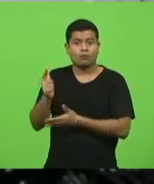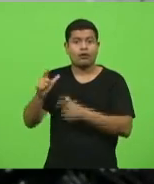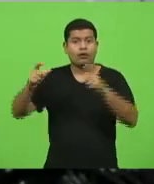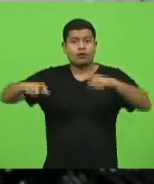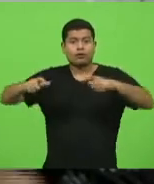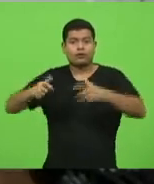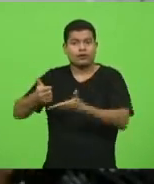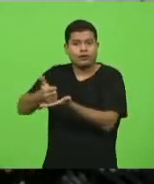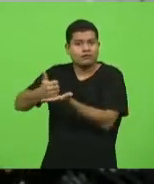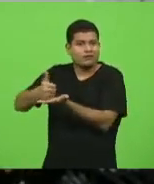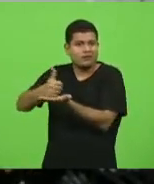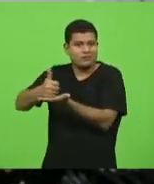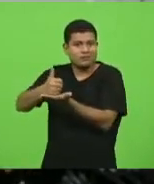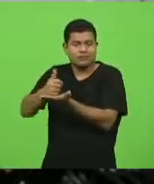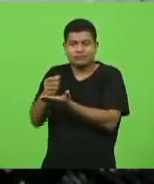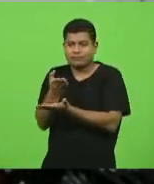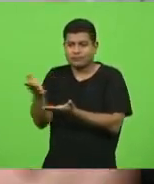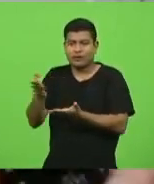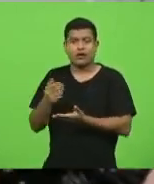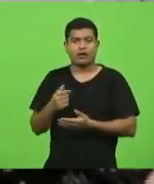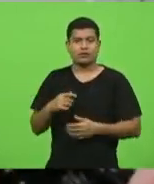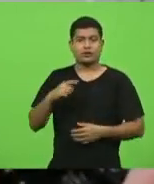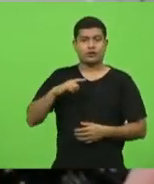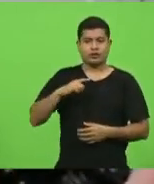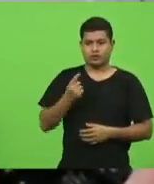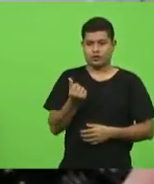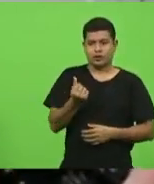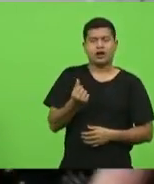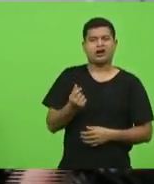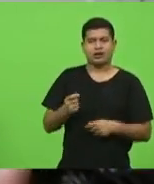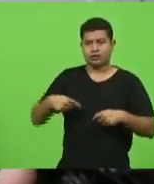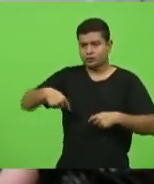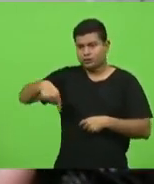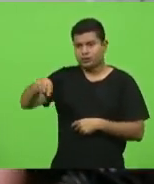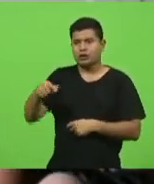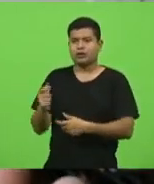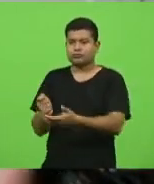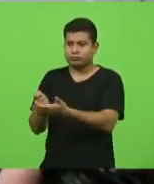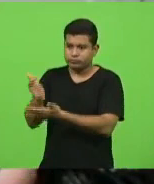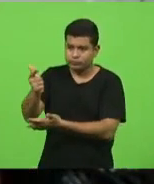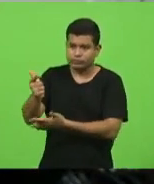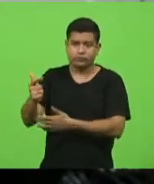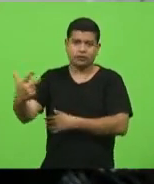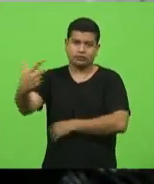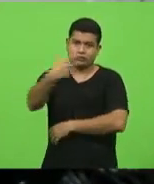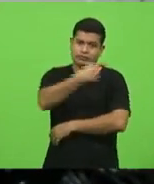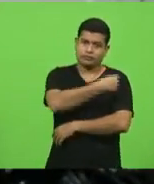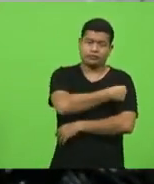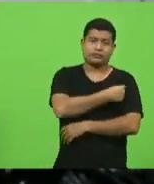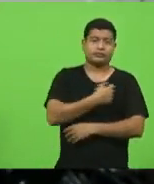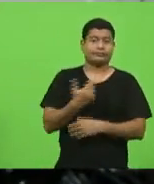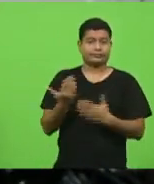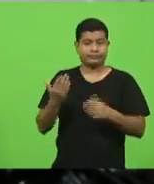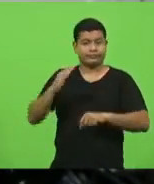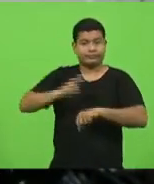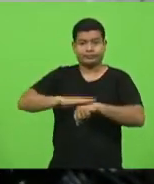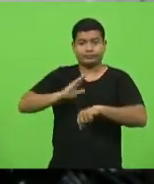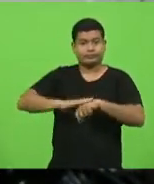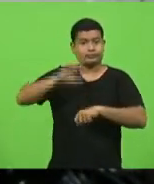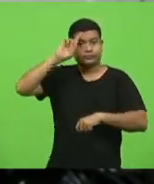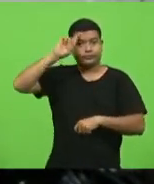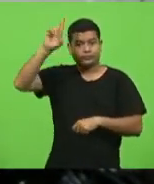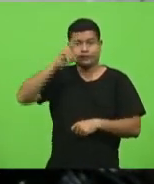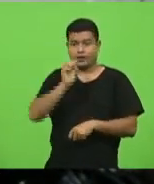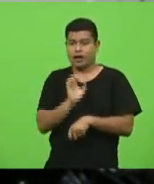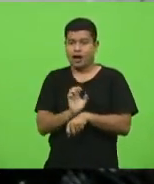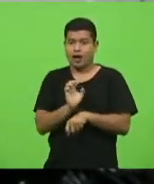para que aquelas pessoas que têm condições já se imunizem e daí reduz a ação do Estado para quem